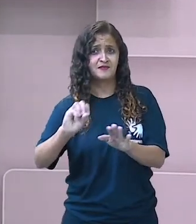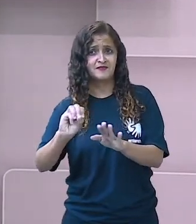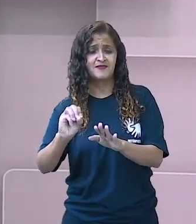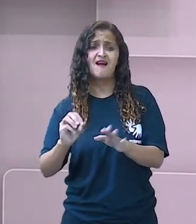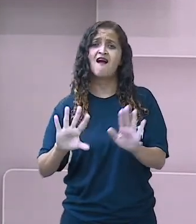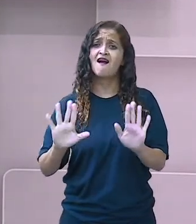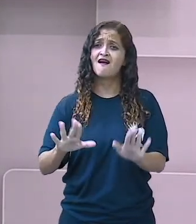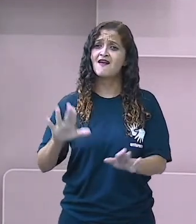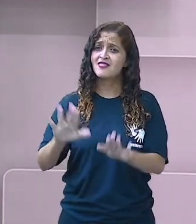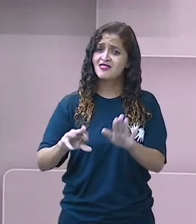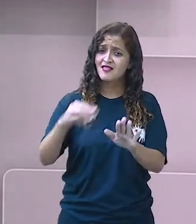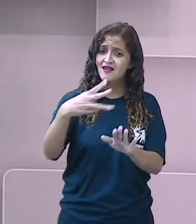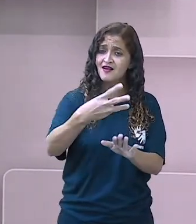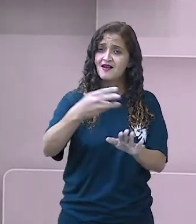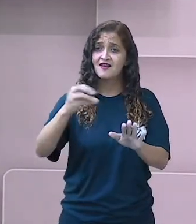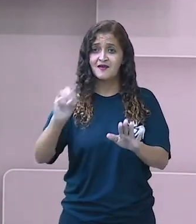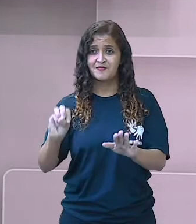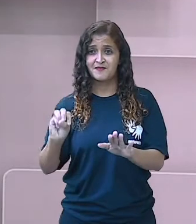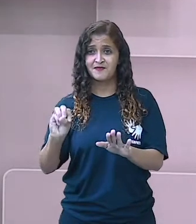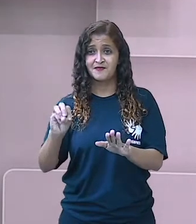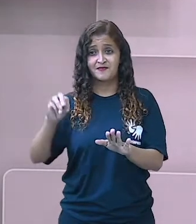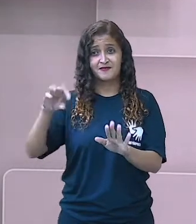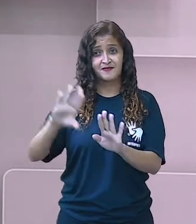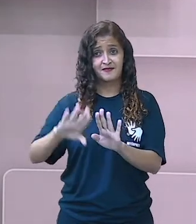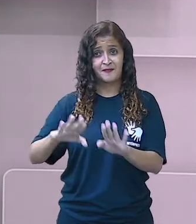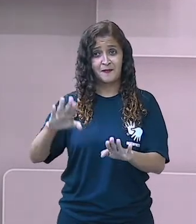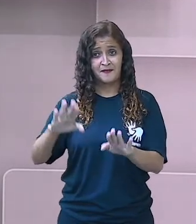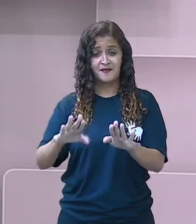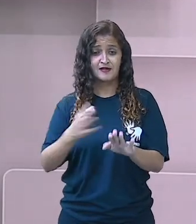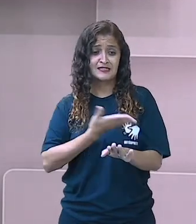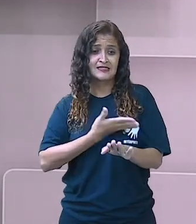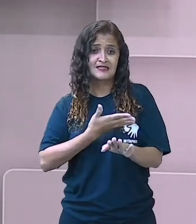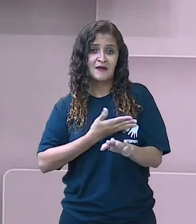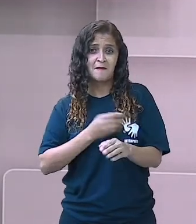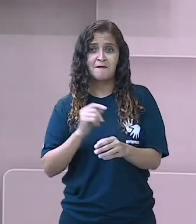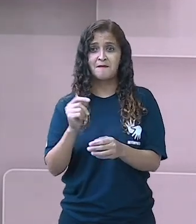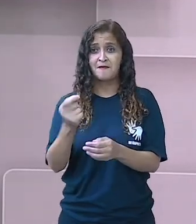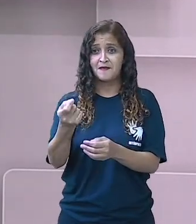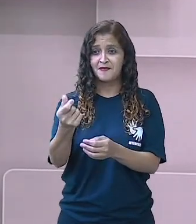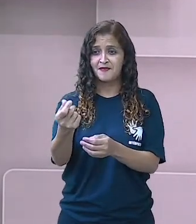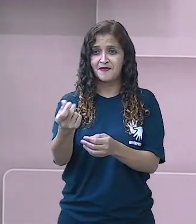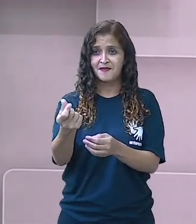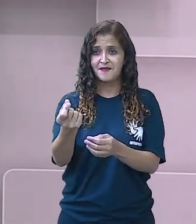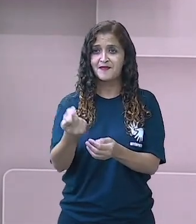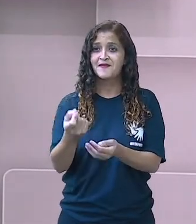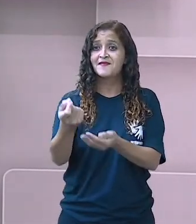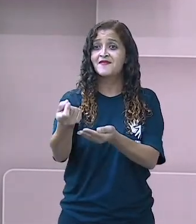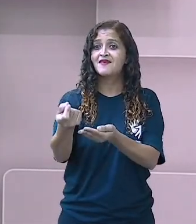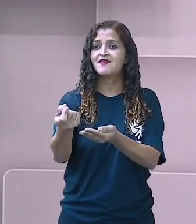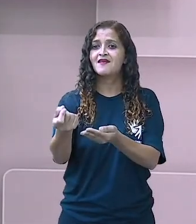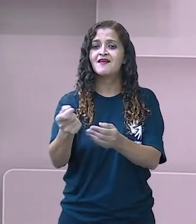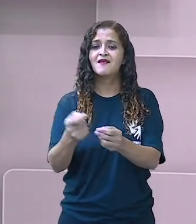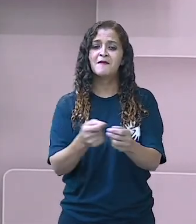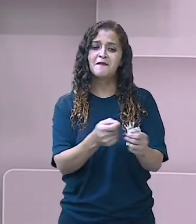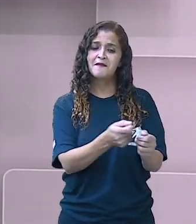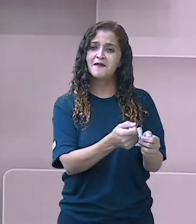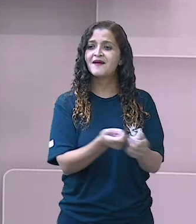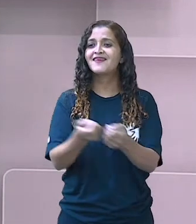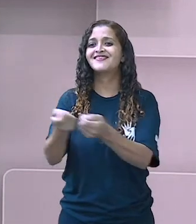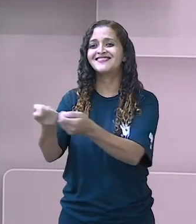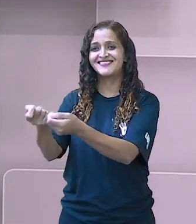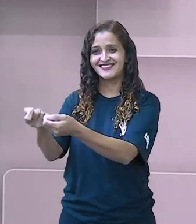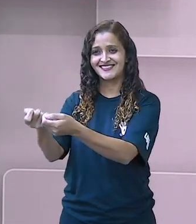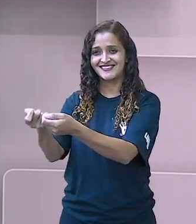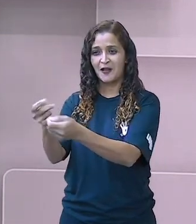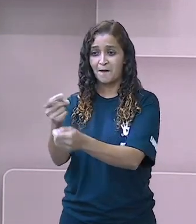$30. E aí, quem der a melhor oferta, o melhor valor, vai ficar com o videogame. Entendeu o que é um